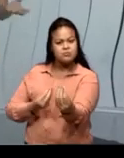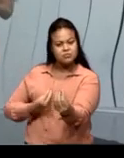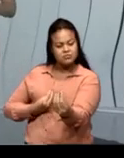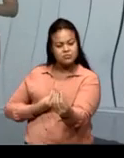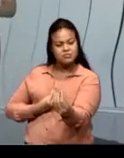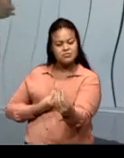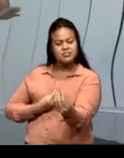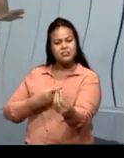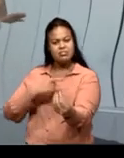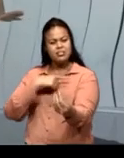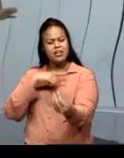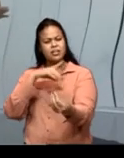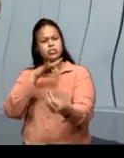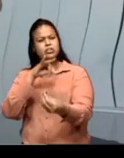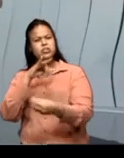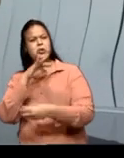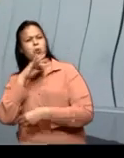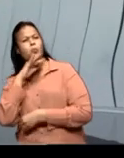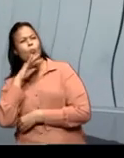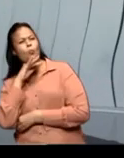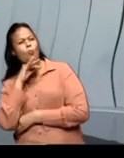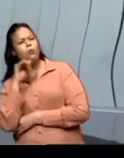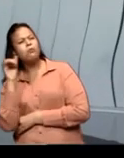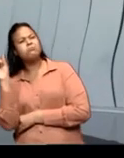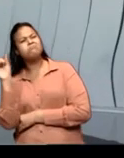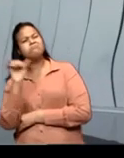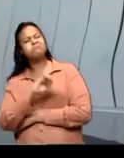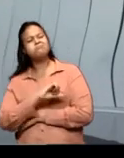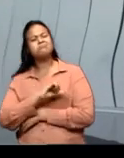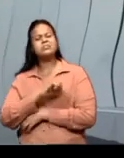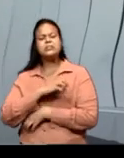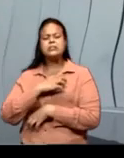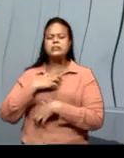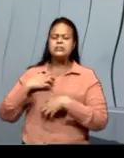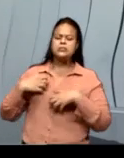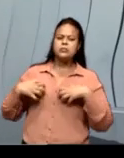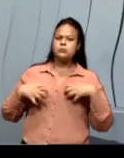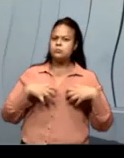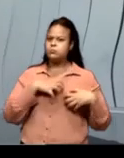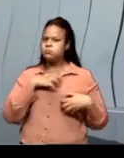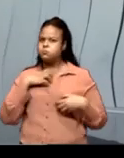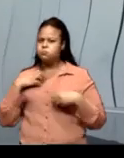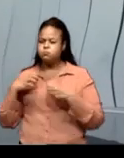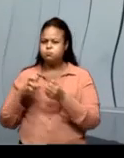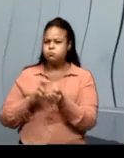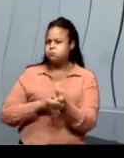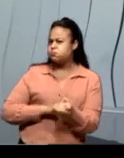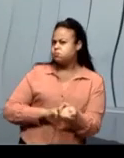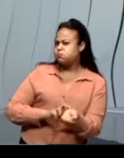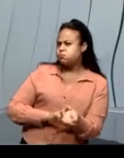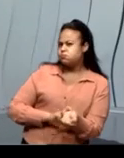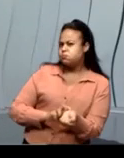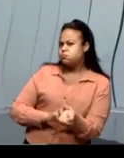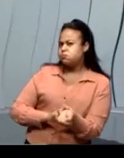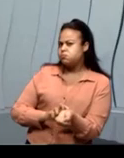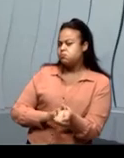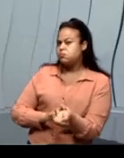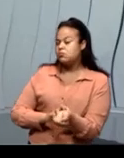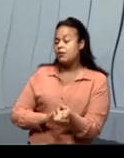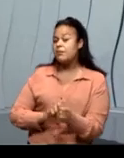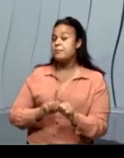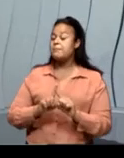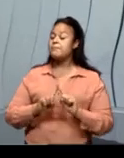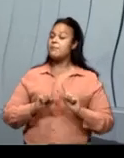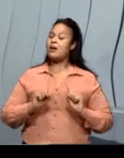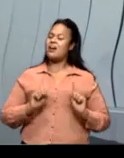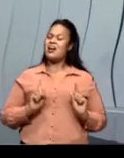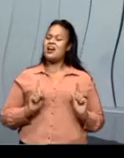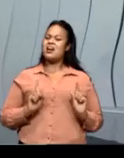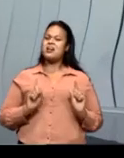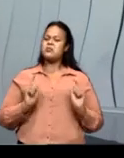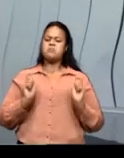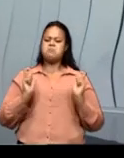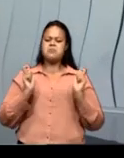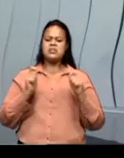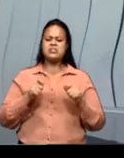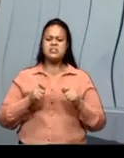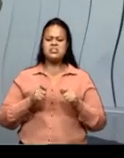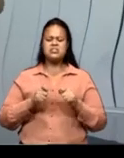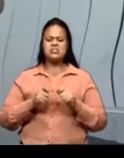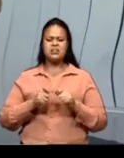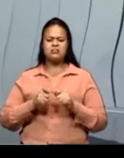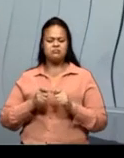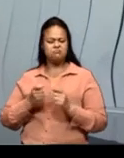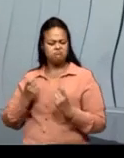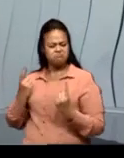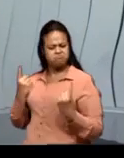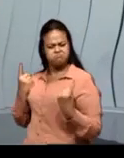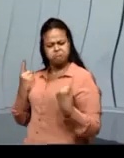dias ruins, que a gente está mais nervoso, mais nervosa. Mas a gente não precisa descontar